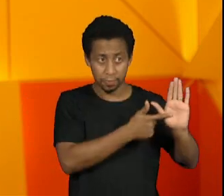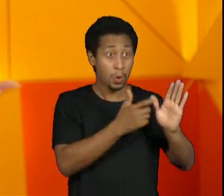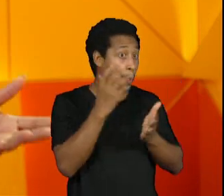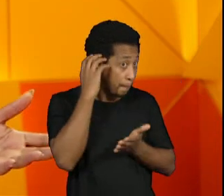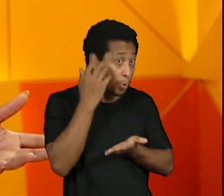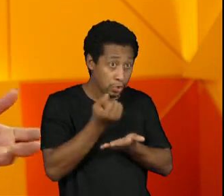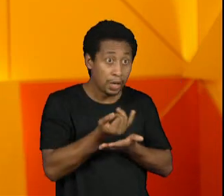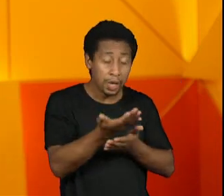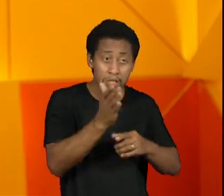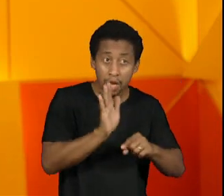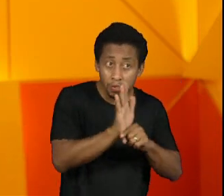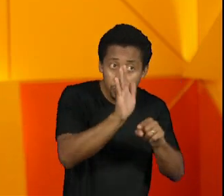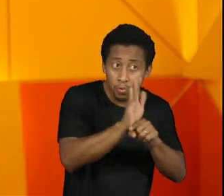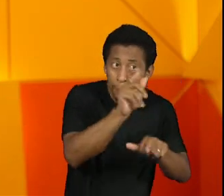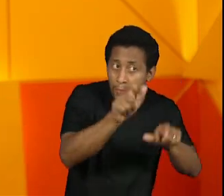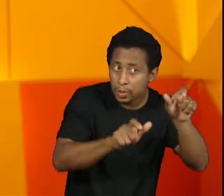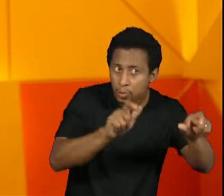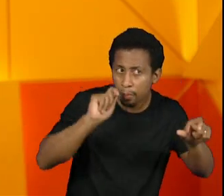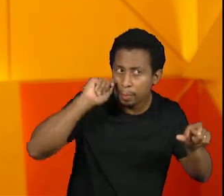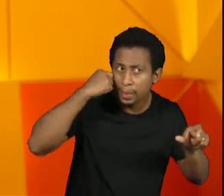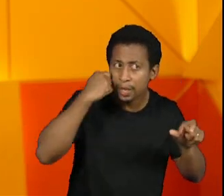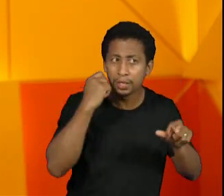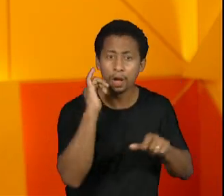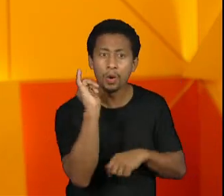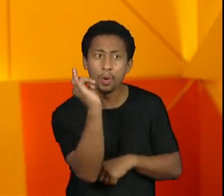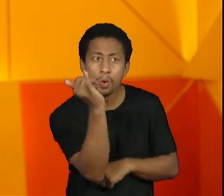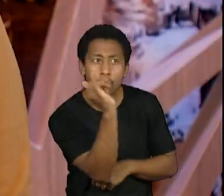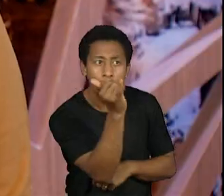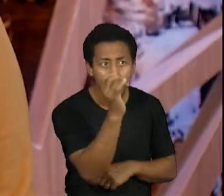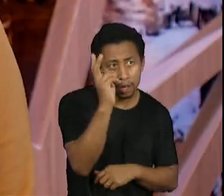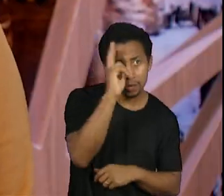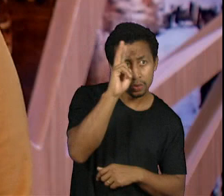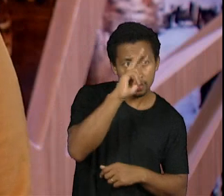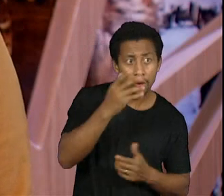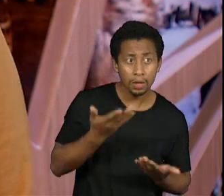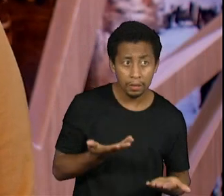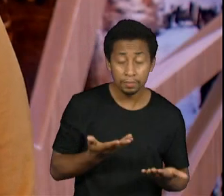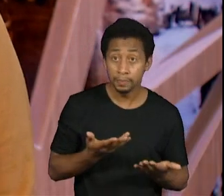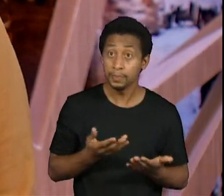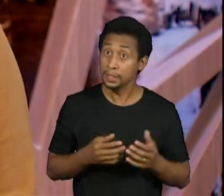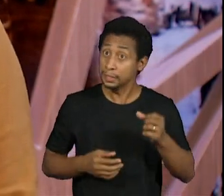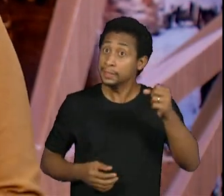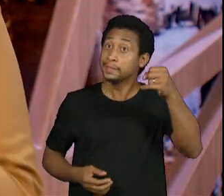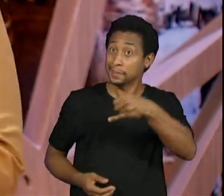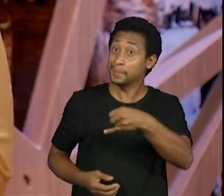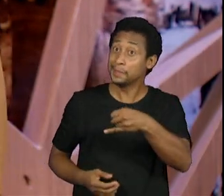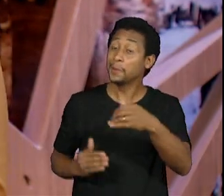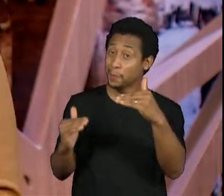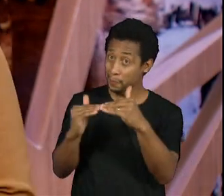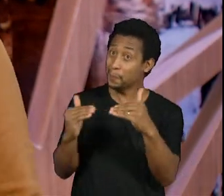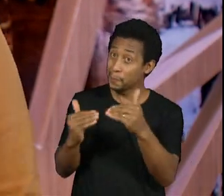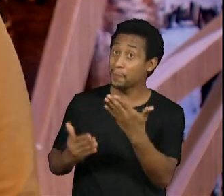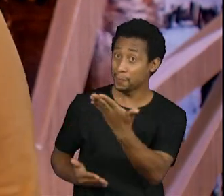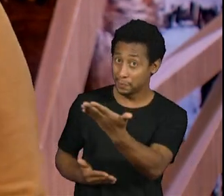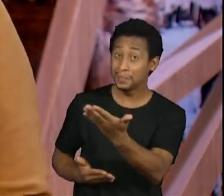permitiu com que as pessoas negras pudessem contar as suas histórias? Sim, acho que sem dúvidas. Como a gente tava ouvindo agora, eu